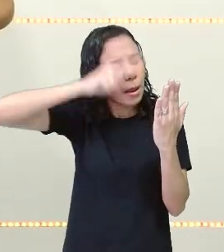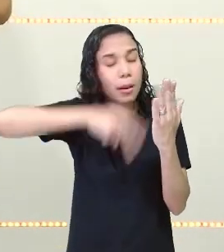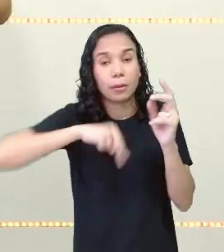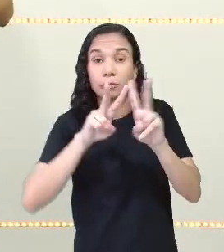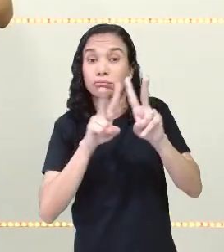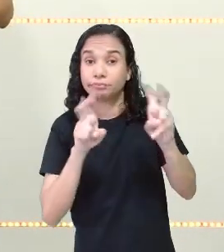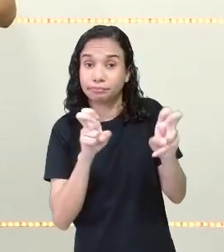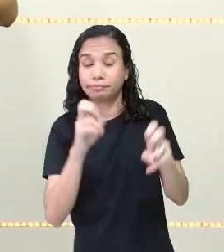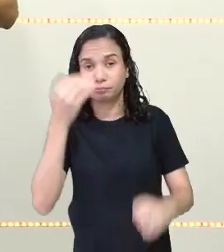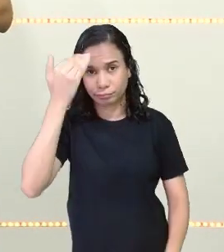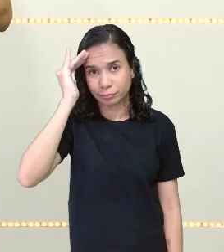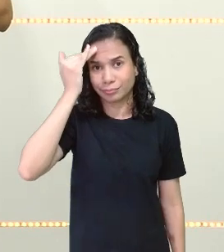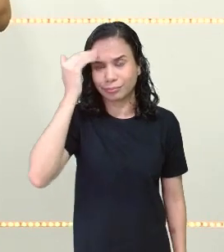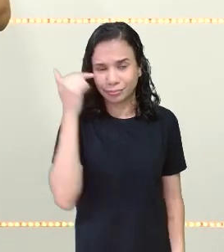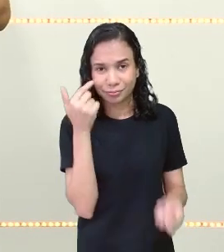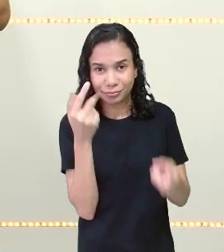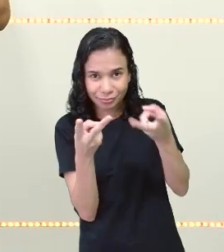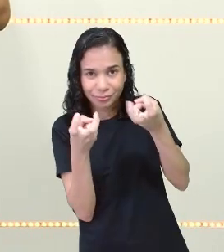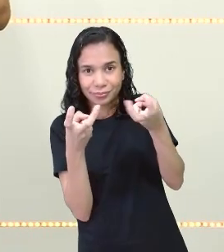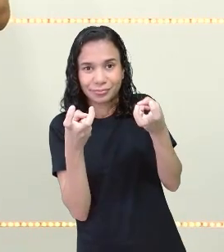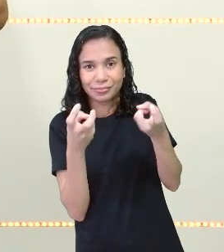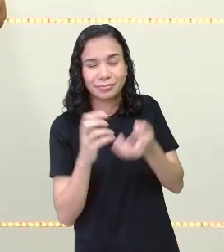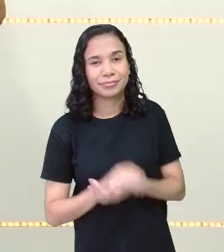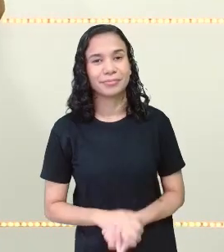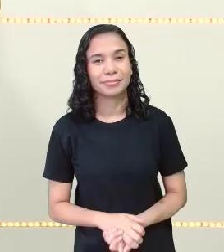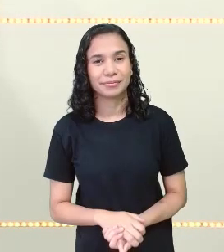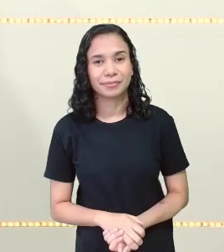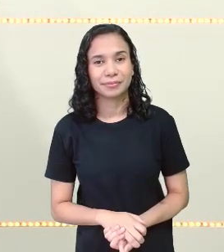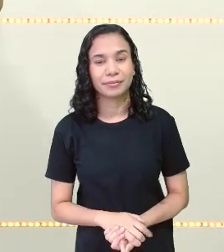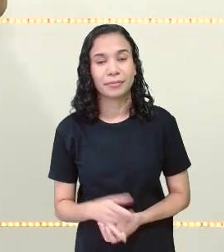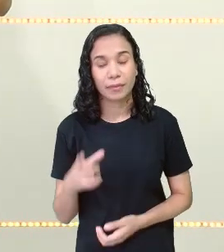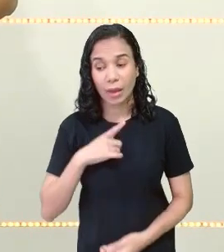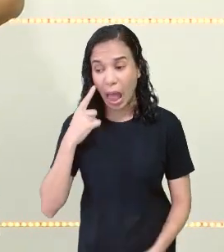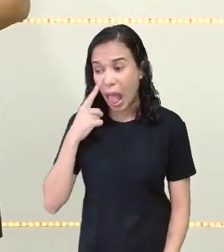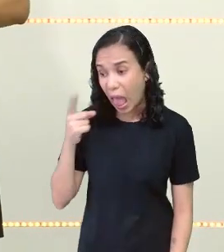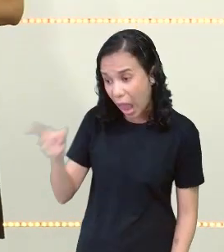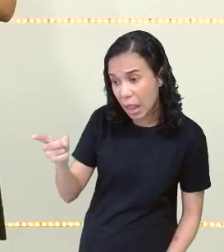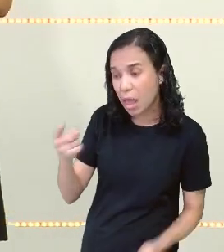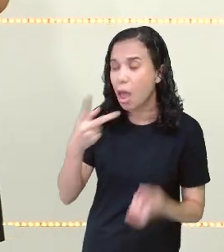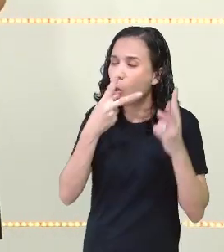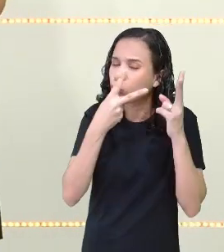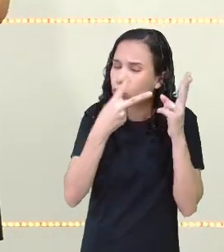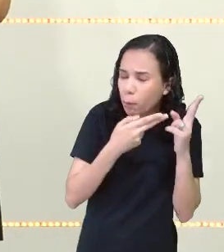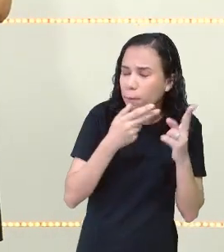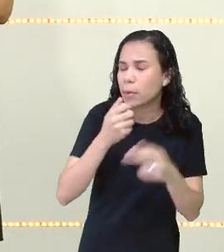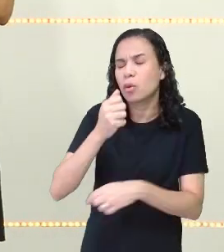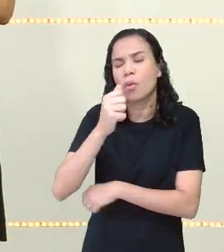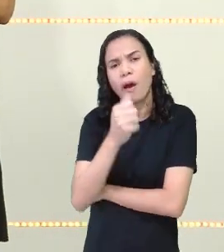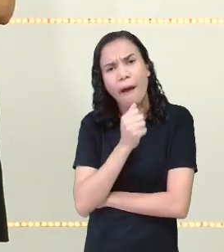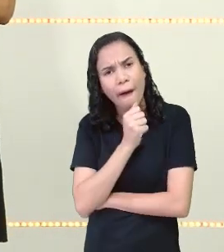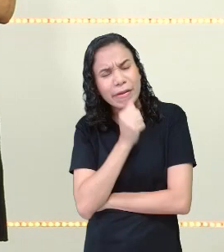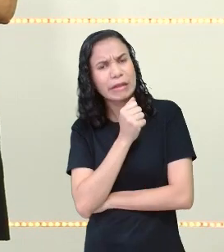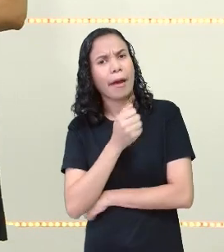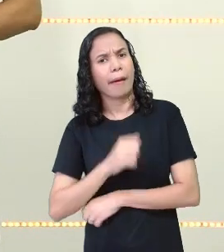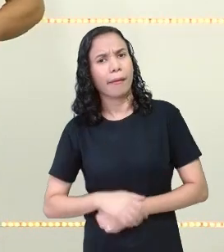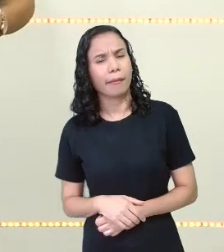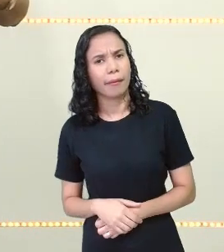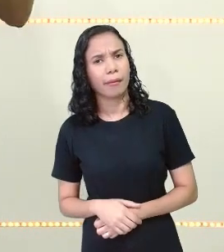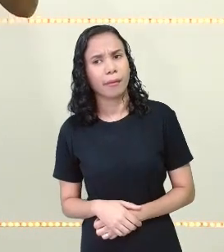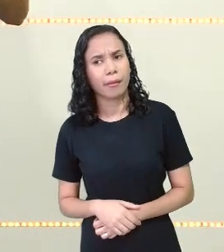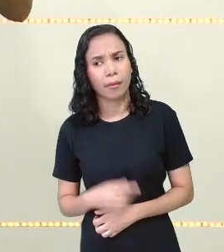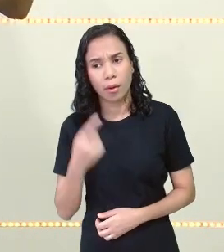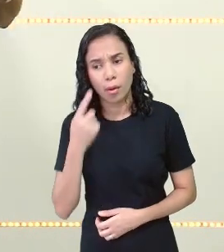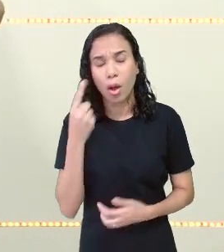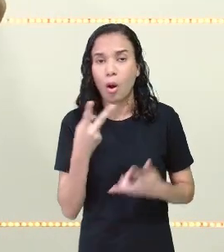isso. Entenderam? Perceberam? Ele está dormindo, ainda está dormindo, mas a